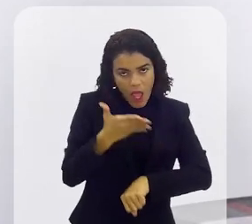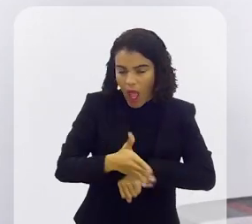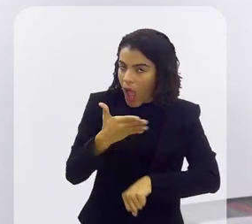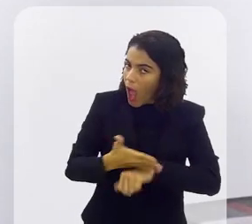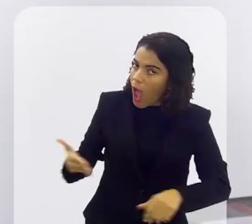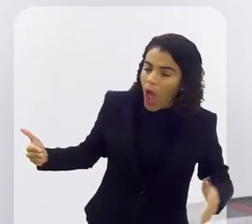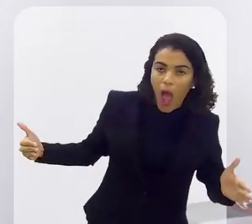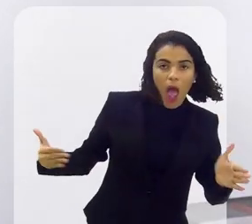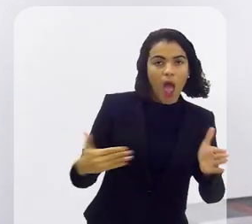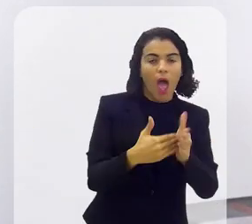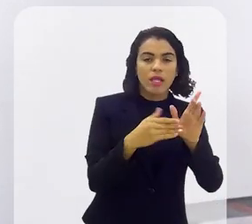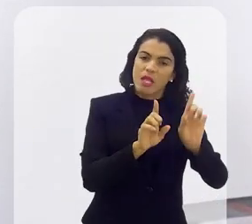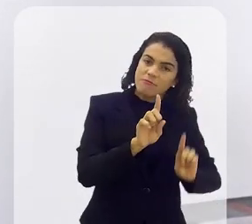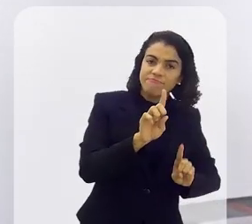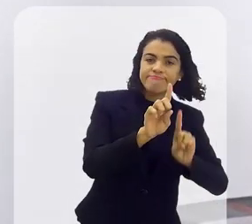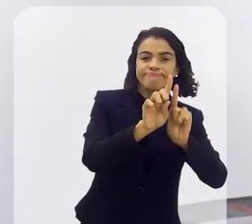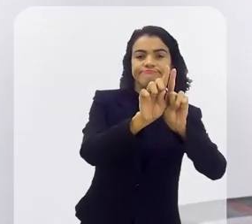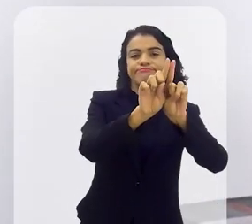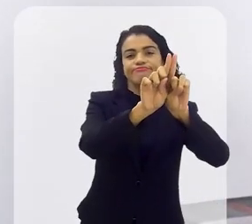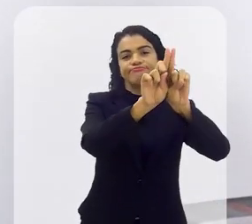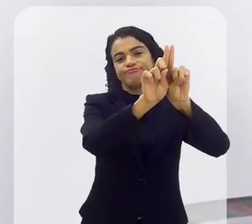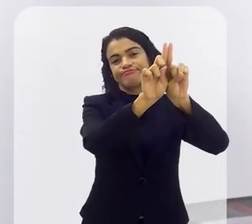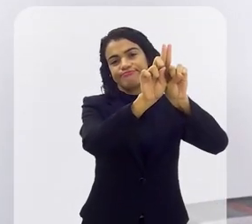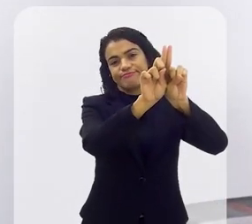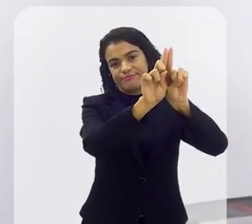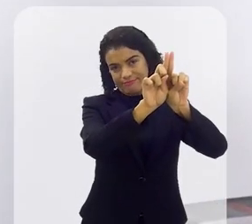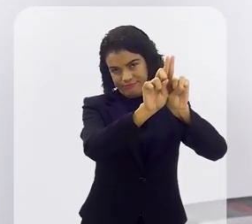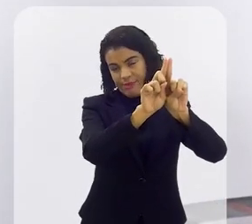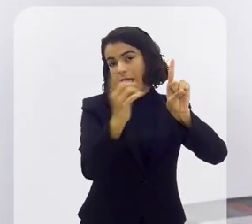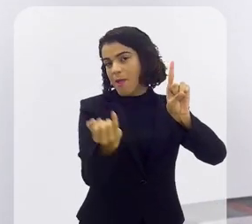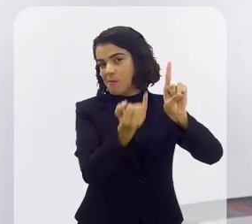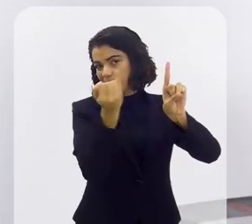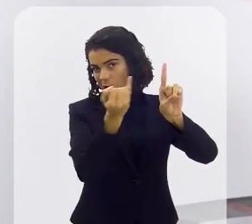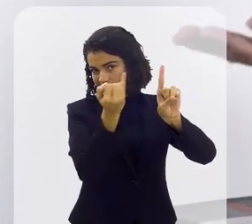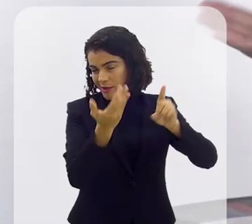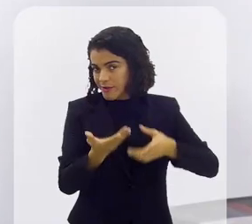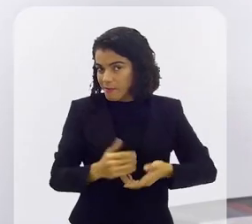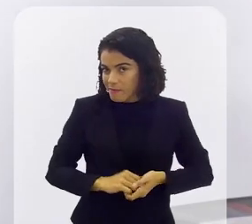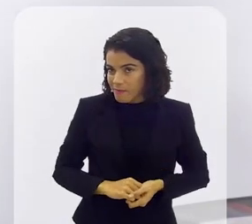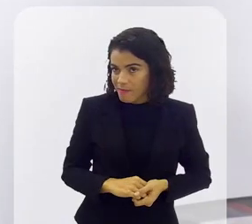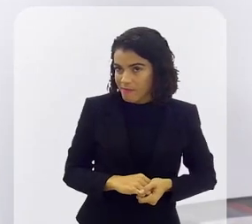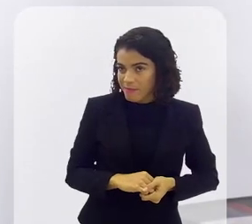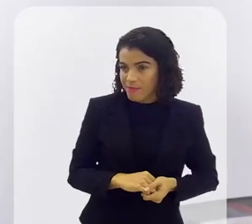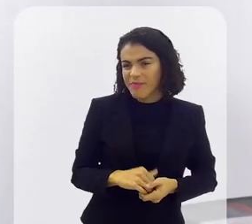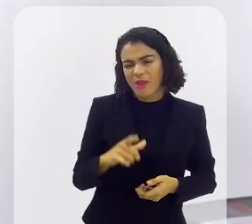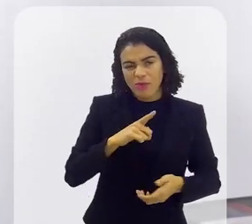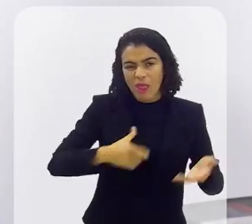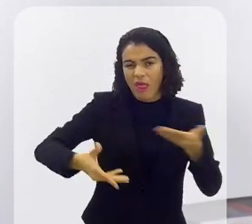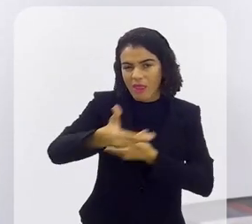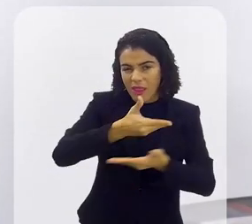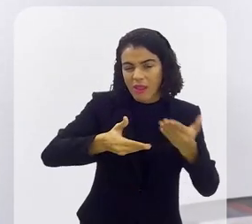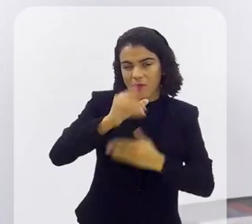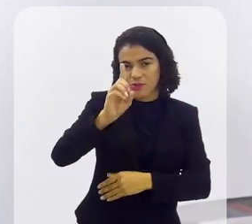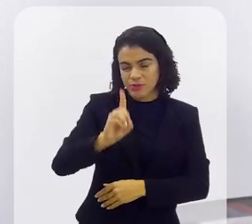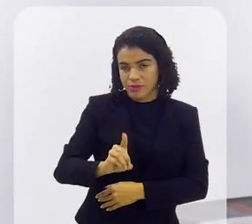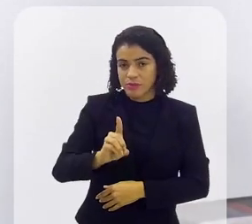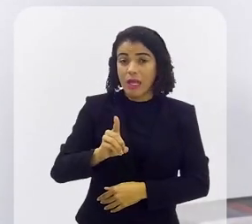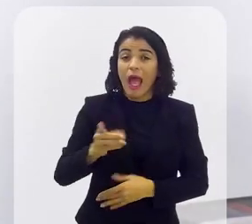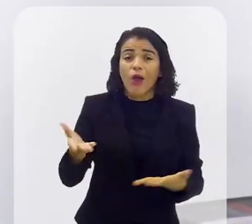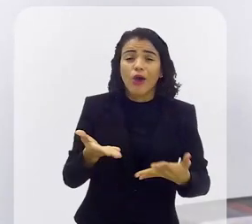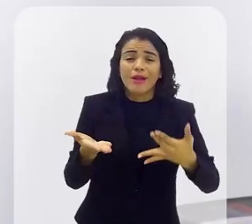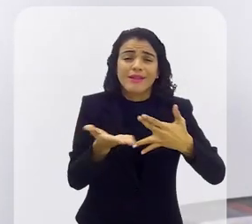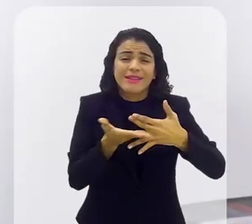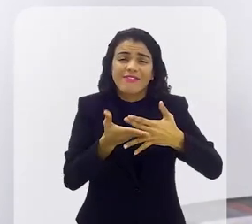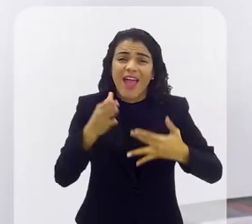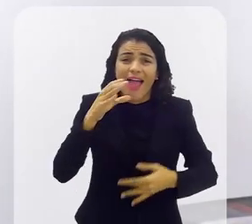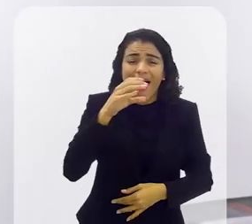ensaiar é vamos treinar até chegar aonde aonde é importante para a obra então tem essa coisa o papel